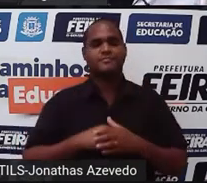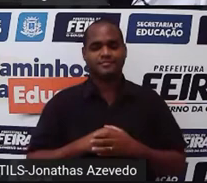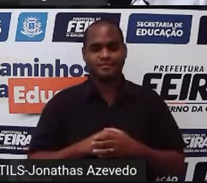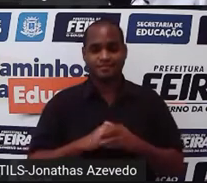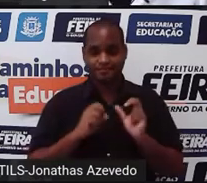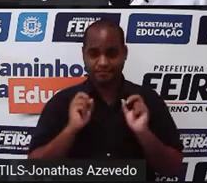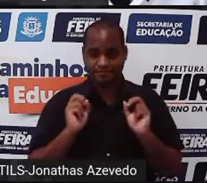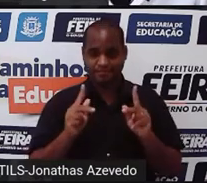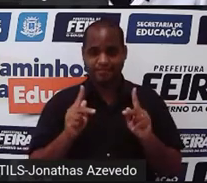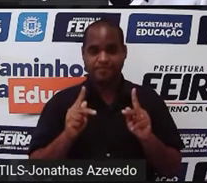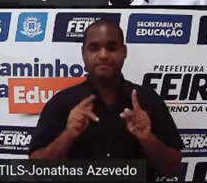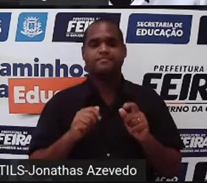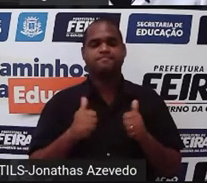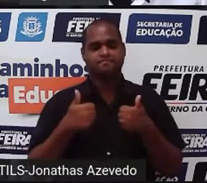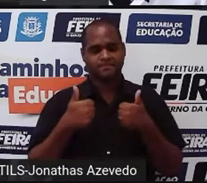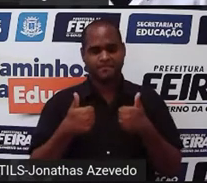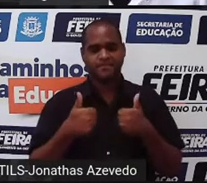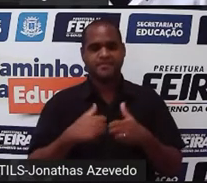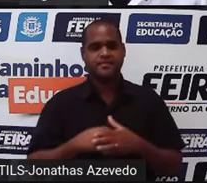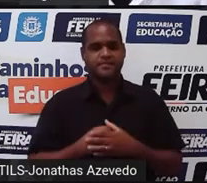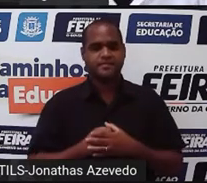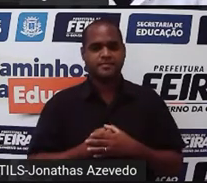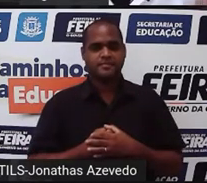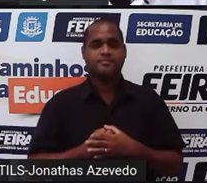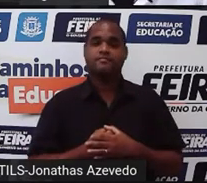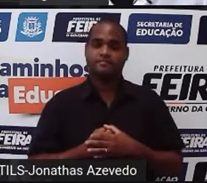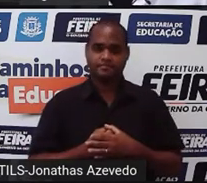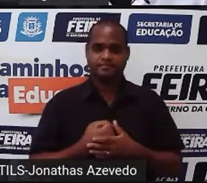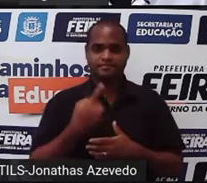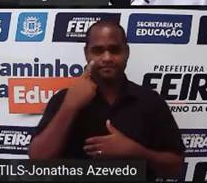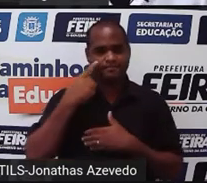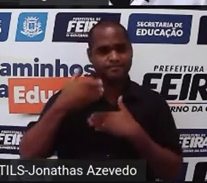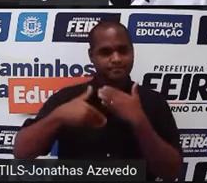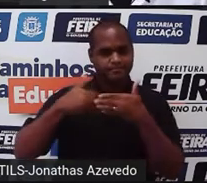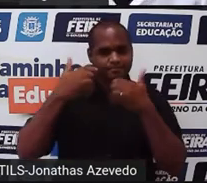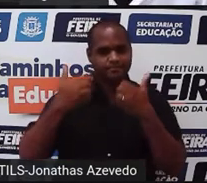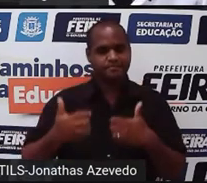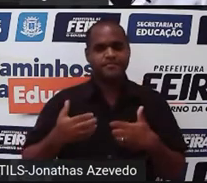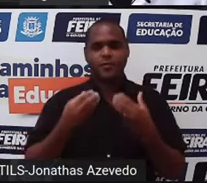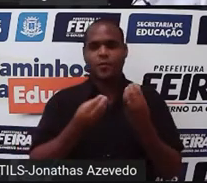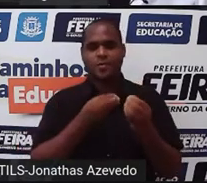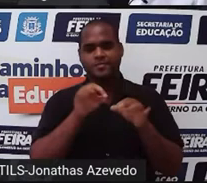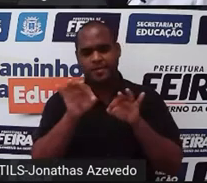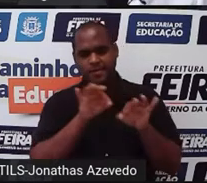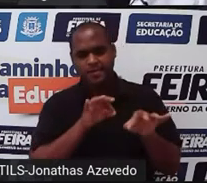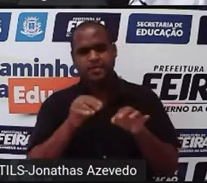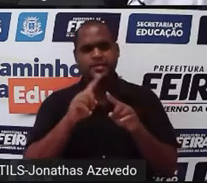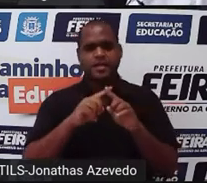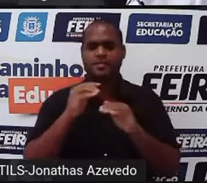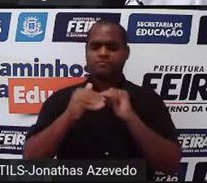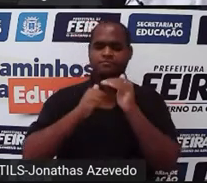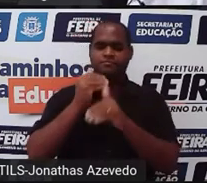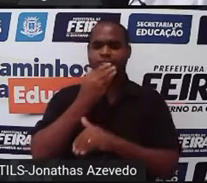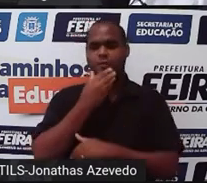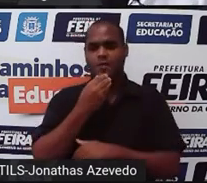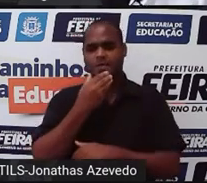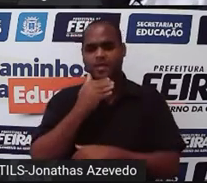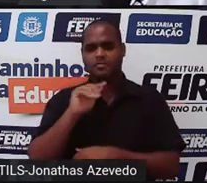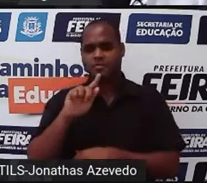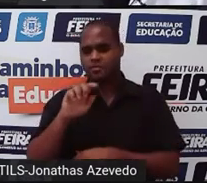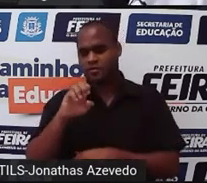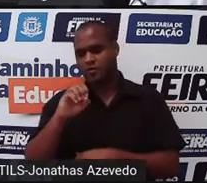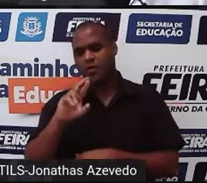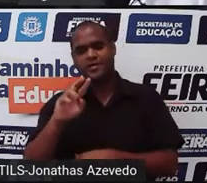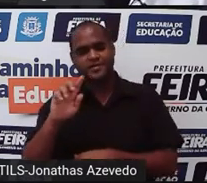tá bom? Bom, esse passo a passo de como resolver problemas foi desenvolvido por Jorge Pólia,